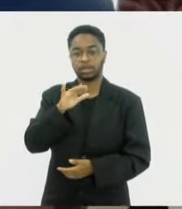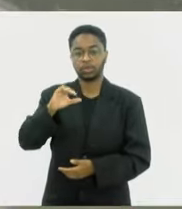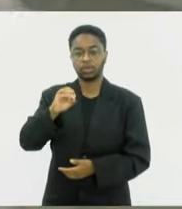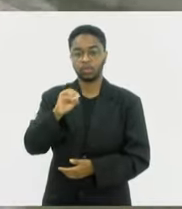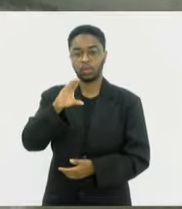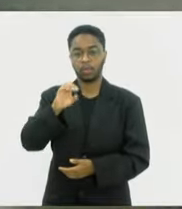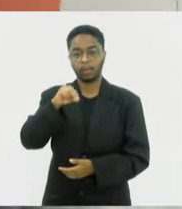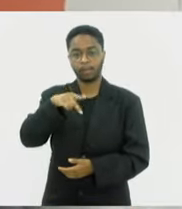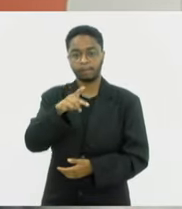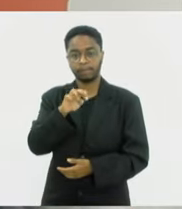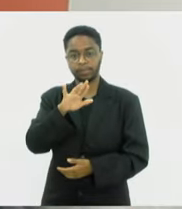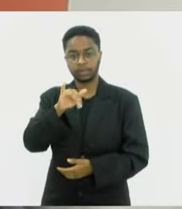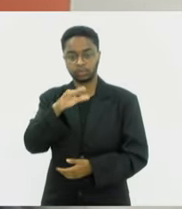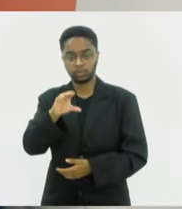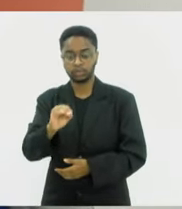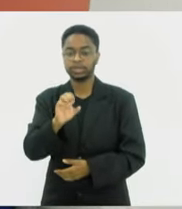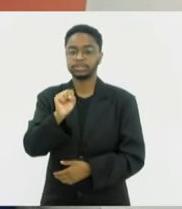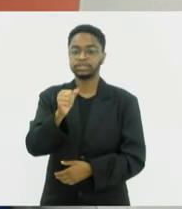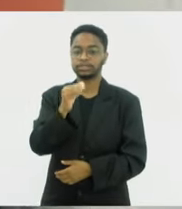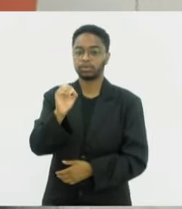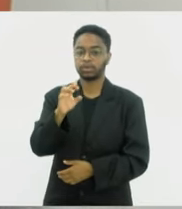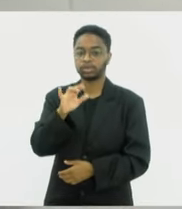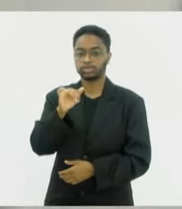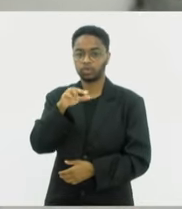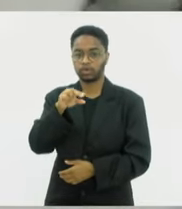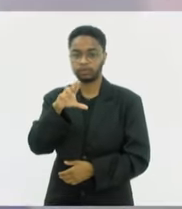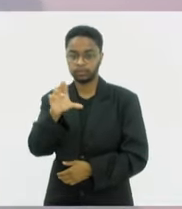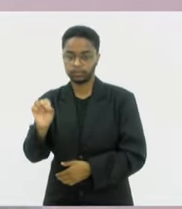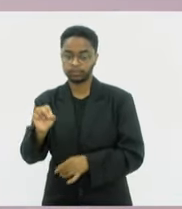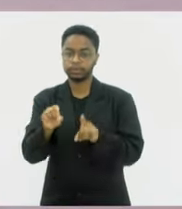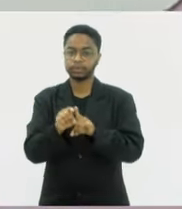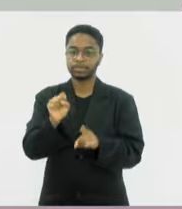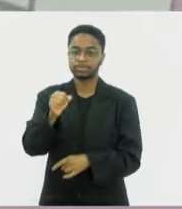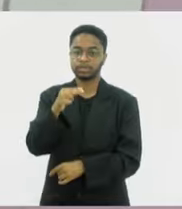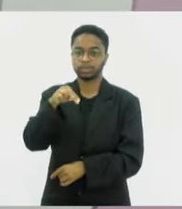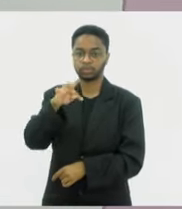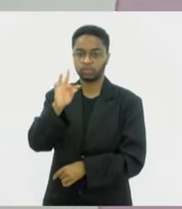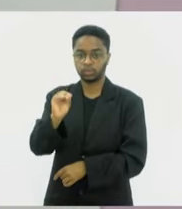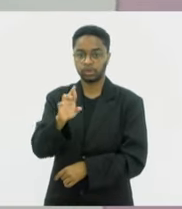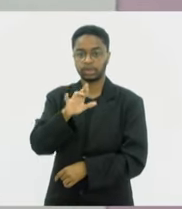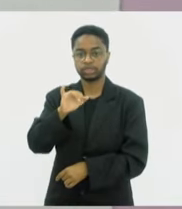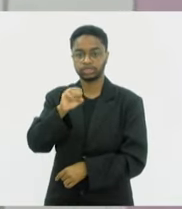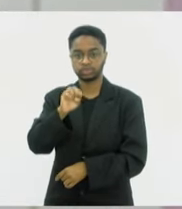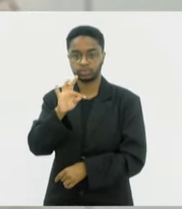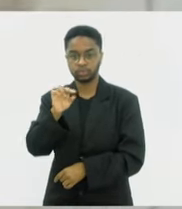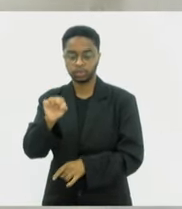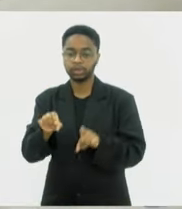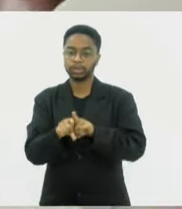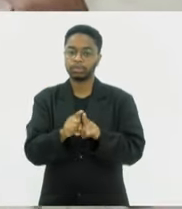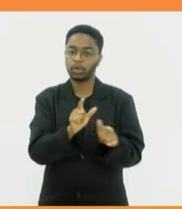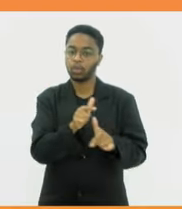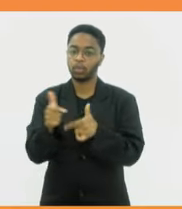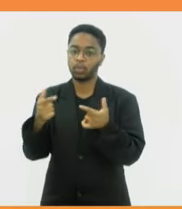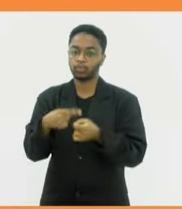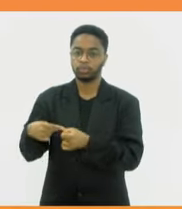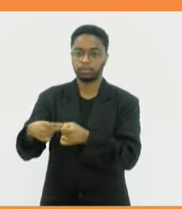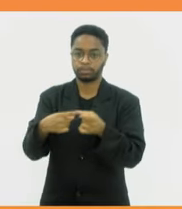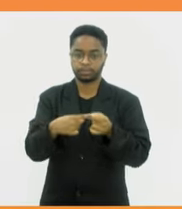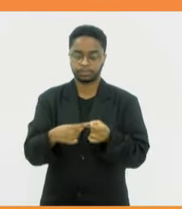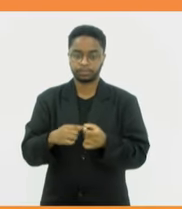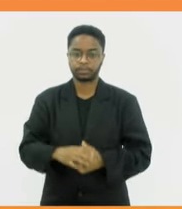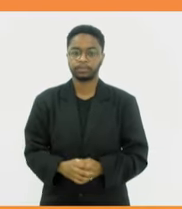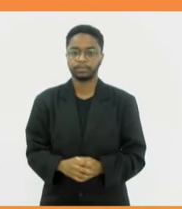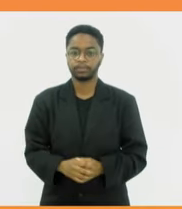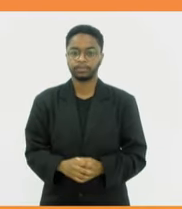e de Santo Cristo, além das clínicas da família do Caju, do Caxambi, de Benfica e da Cidade Nova. Não é